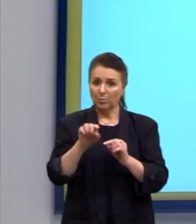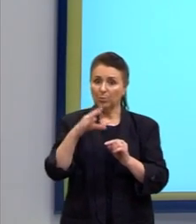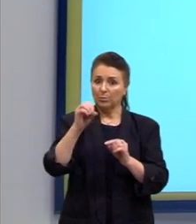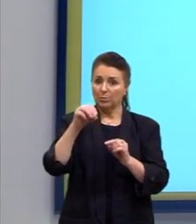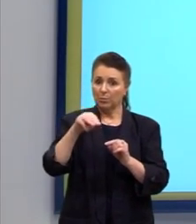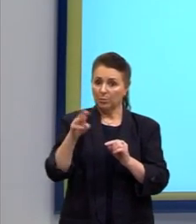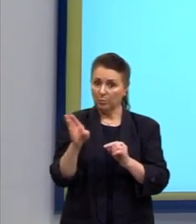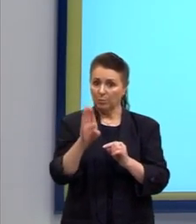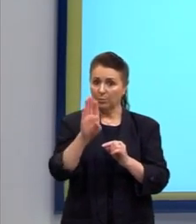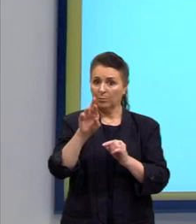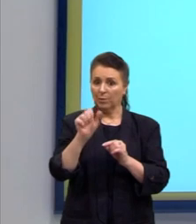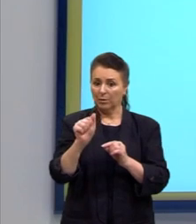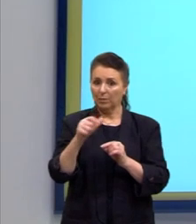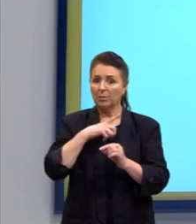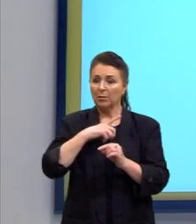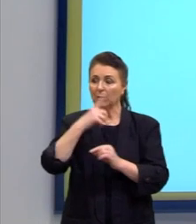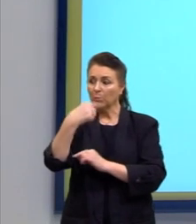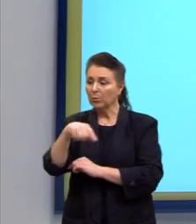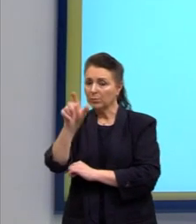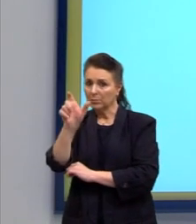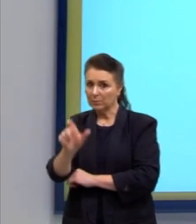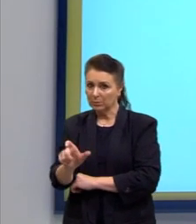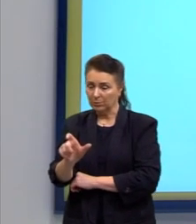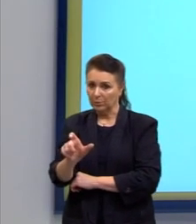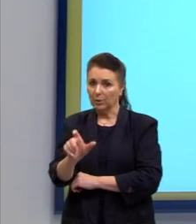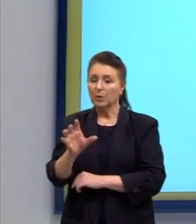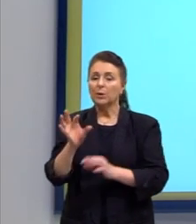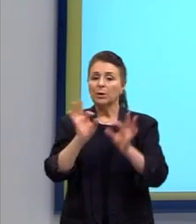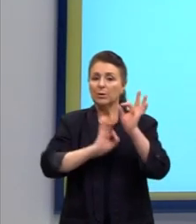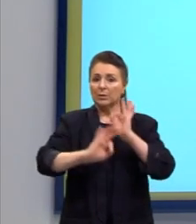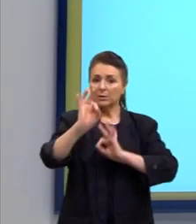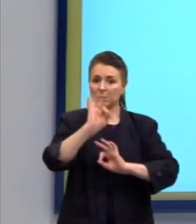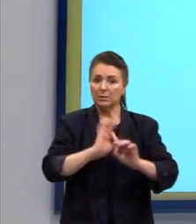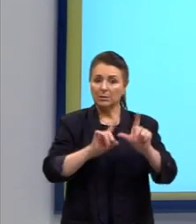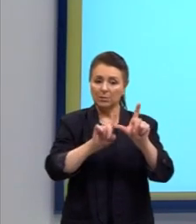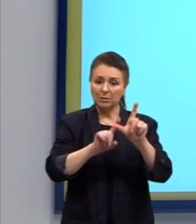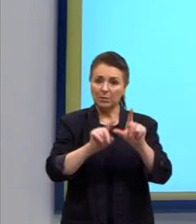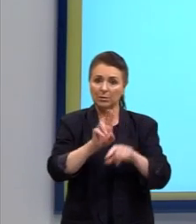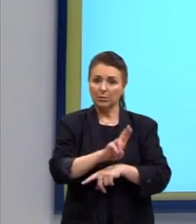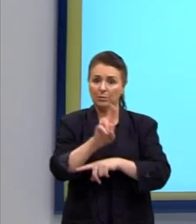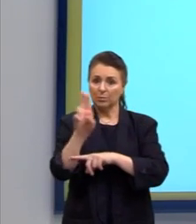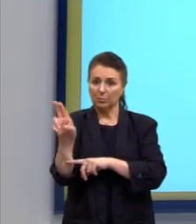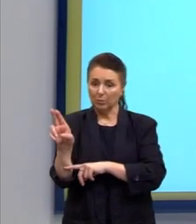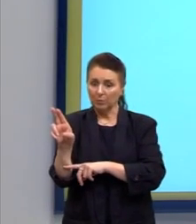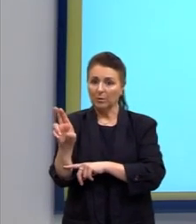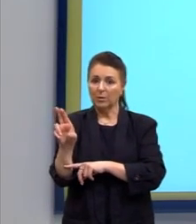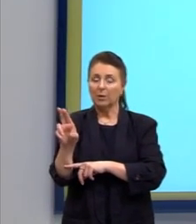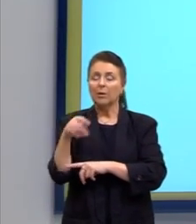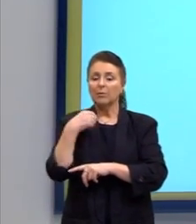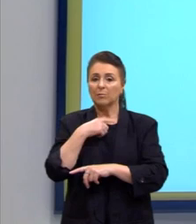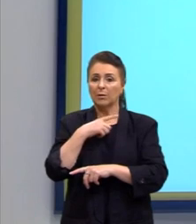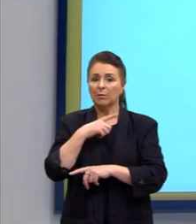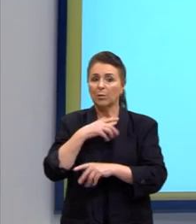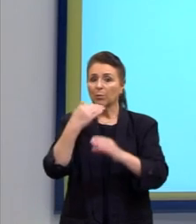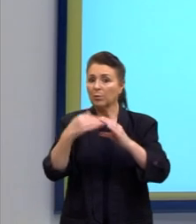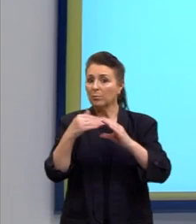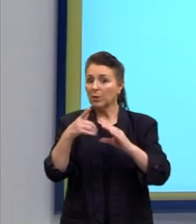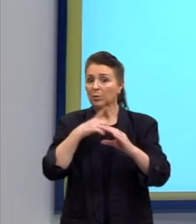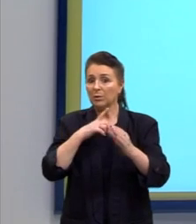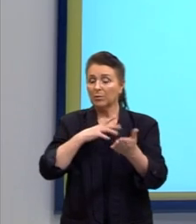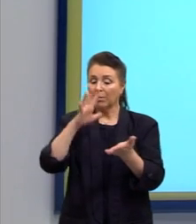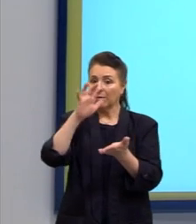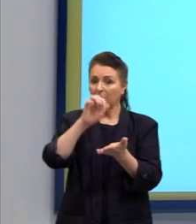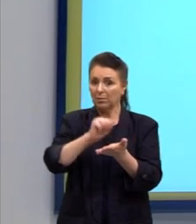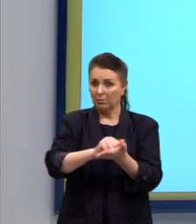e que qualquer outro agrupamento das letras do seu nome forma um e-mail que ainda não foi cadastrado.